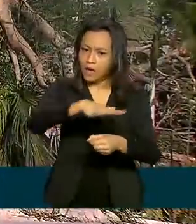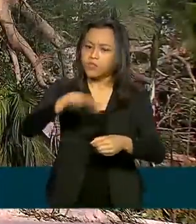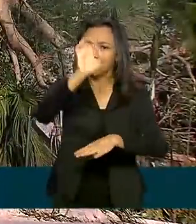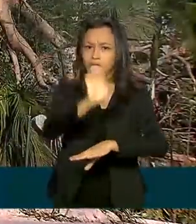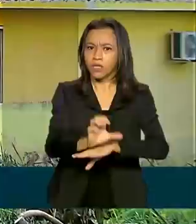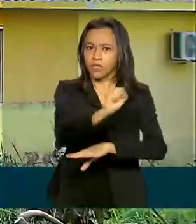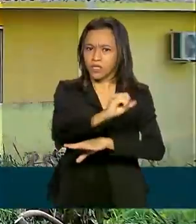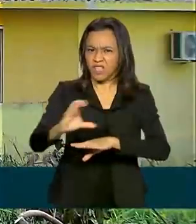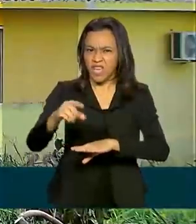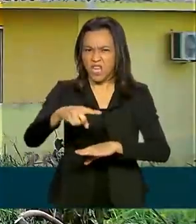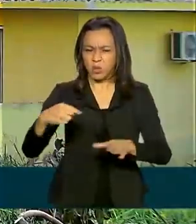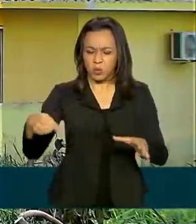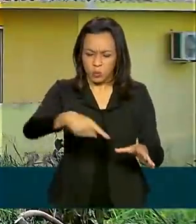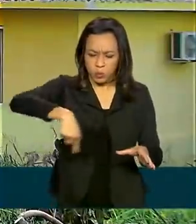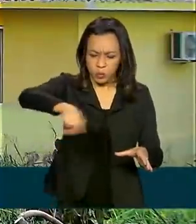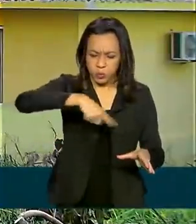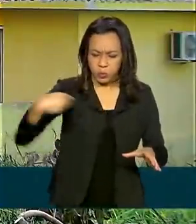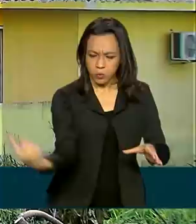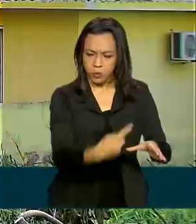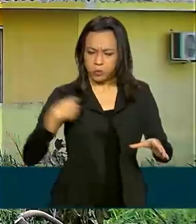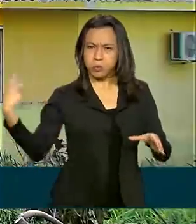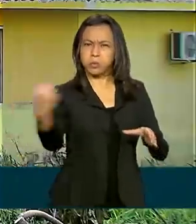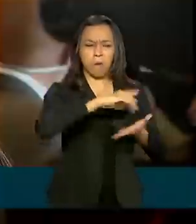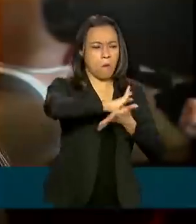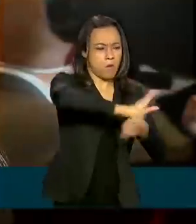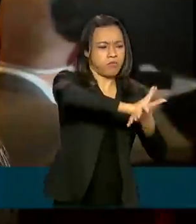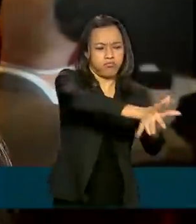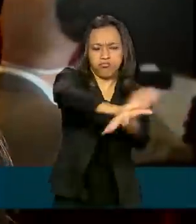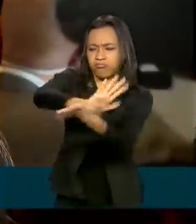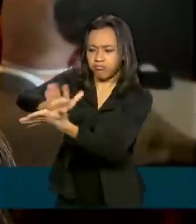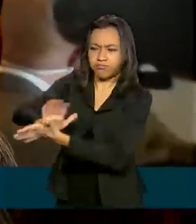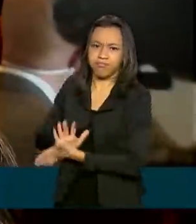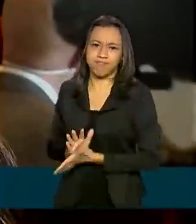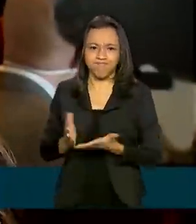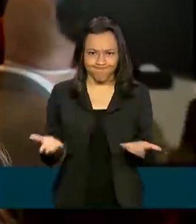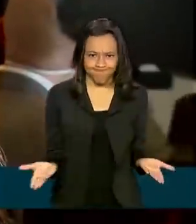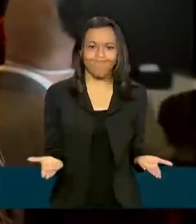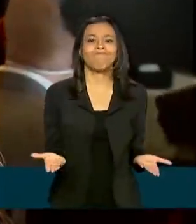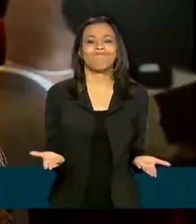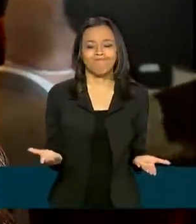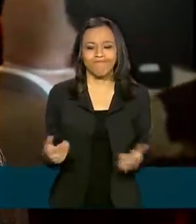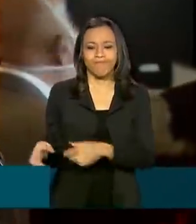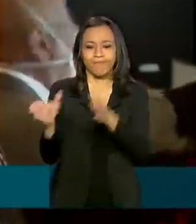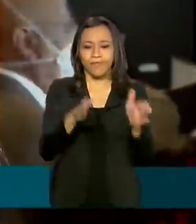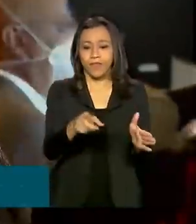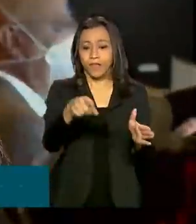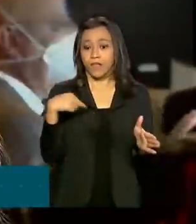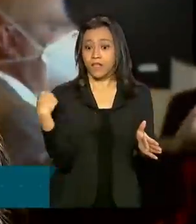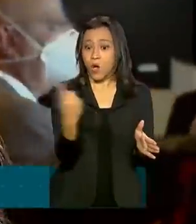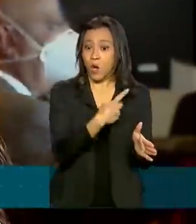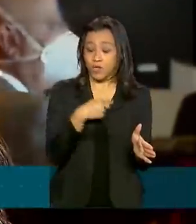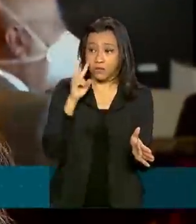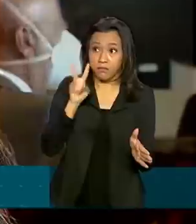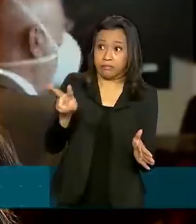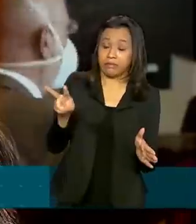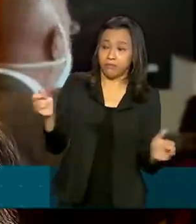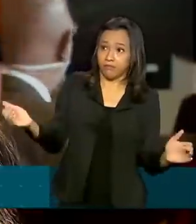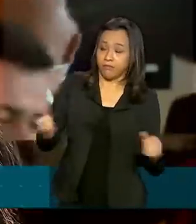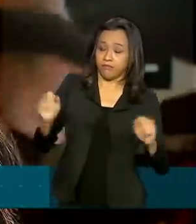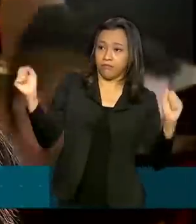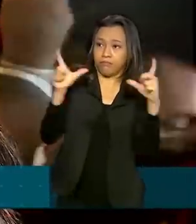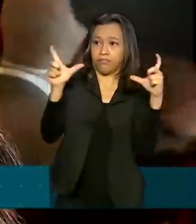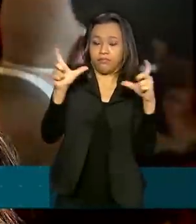ciclone-bomba, deixou um rastro de destruição. E a gente choca. Cada vez que vê em loco, a gente choca.